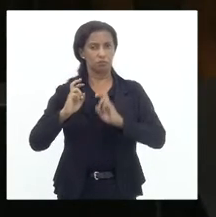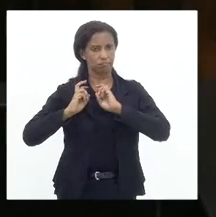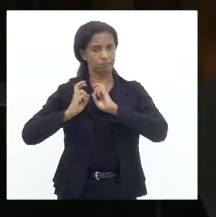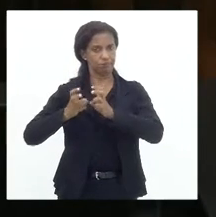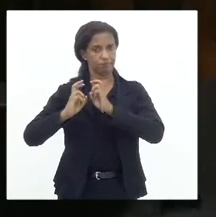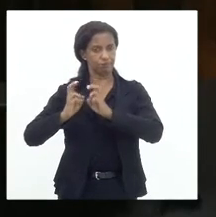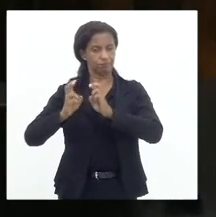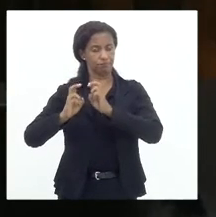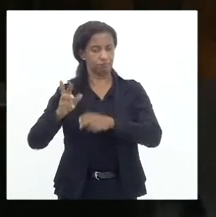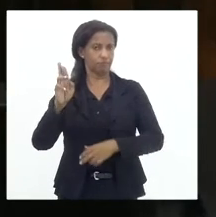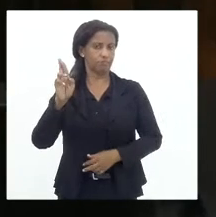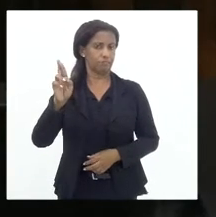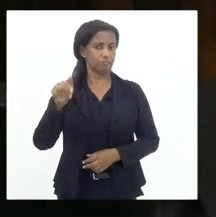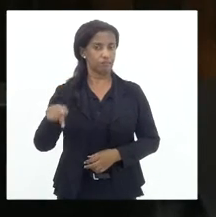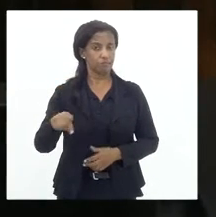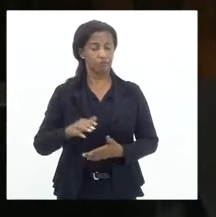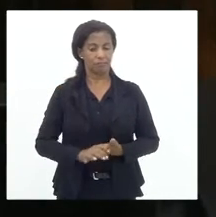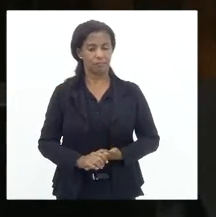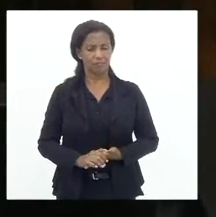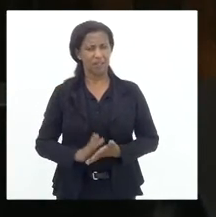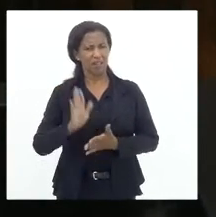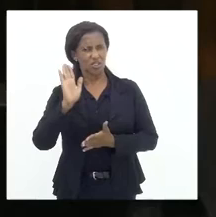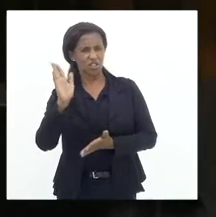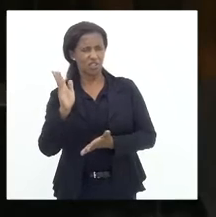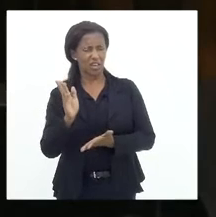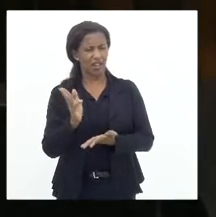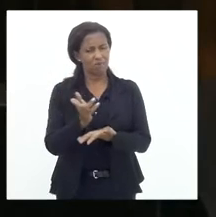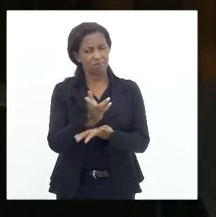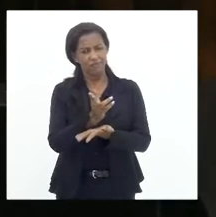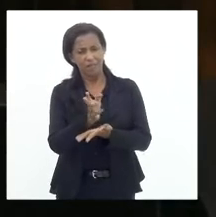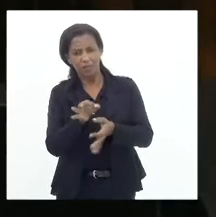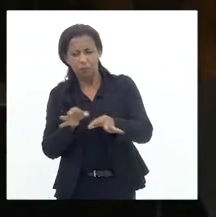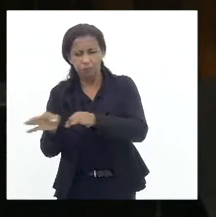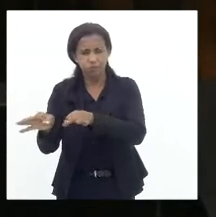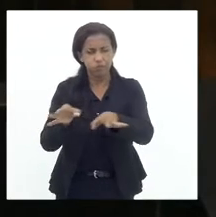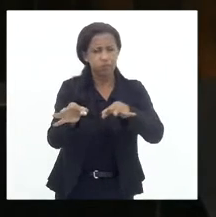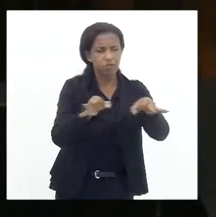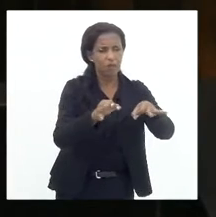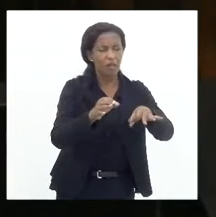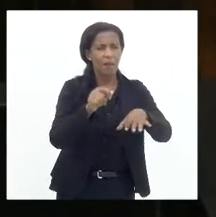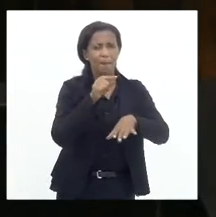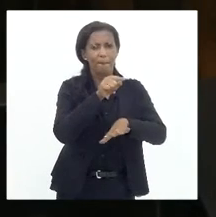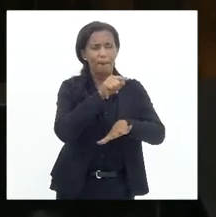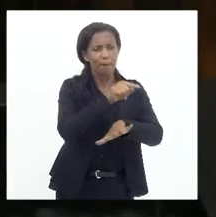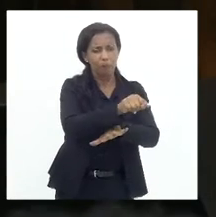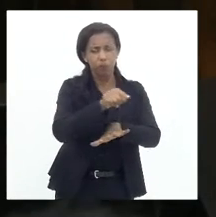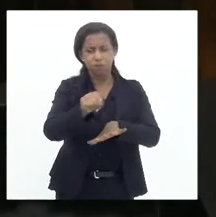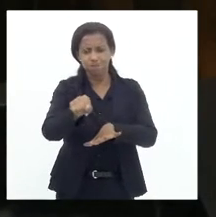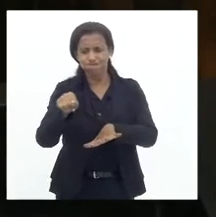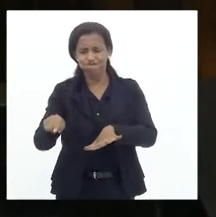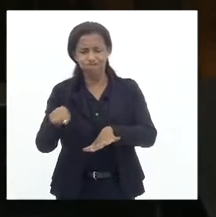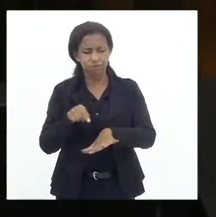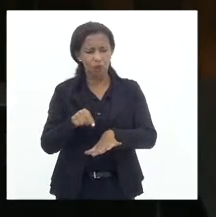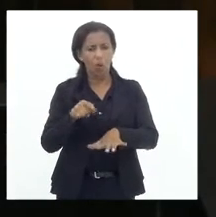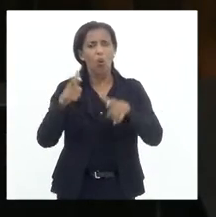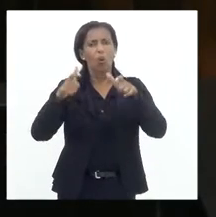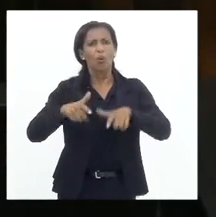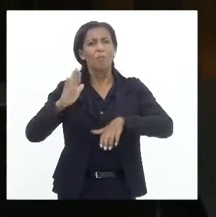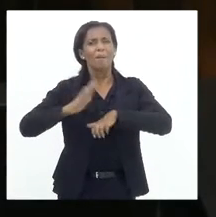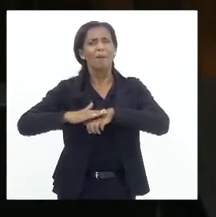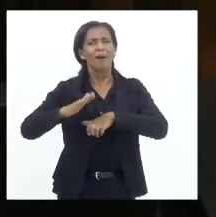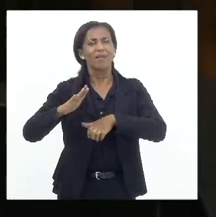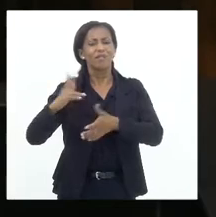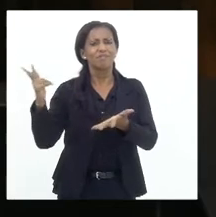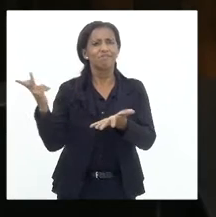Supervia, ele já tem mapeado os pontos mais críticos, onde esses furtos de cabo,